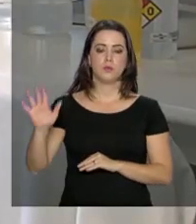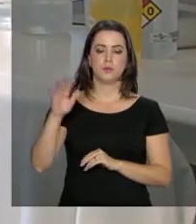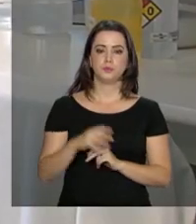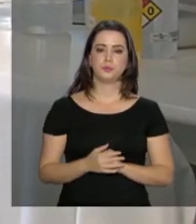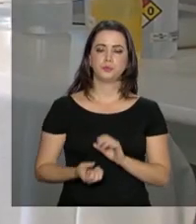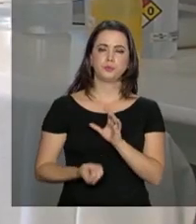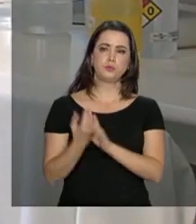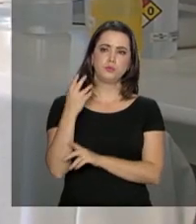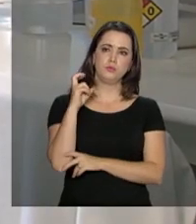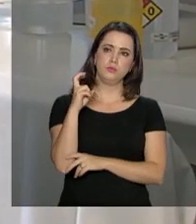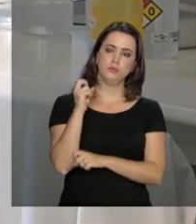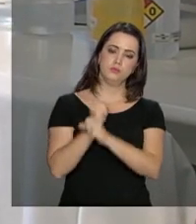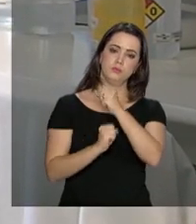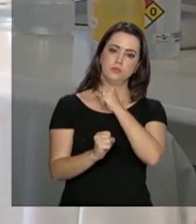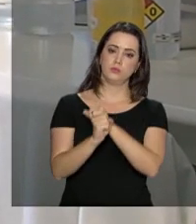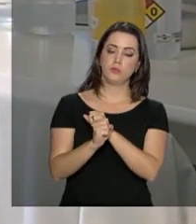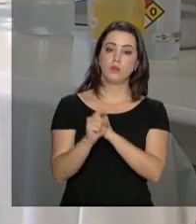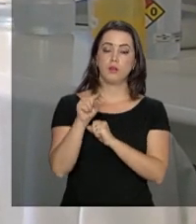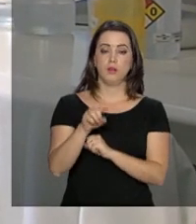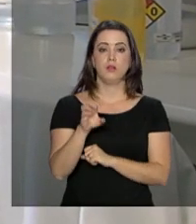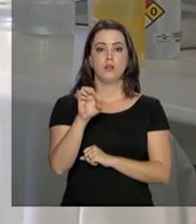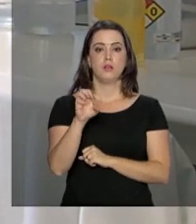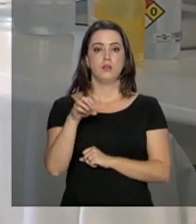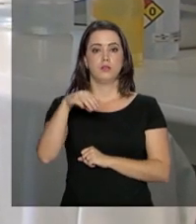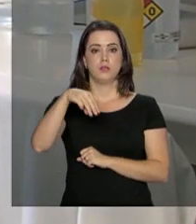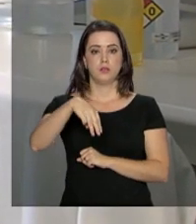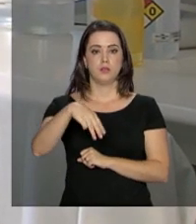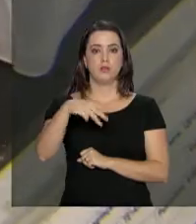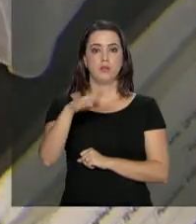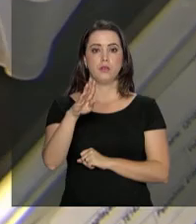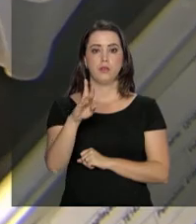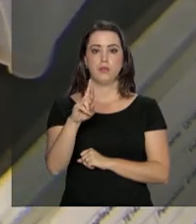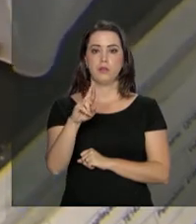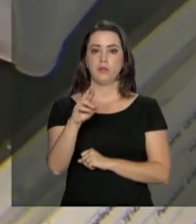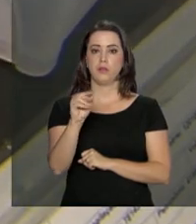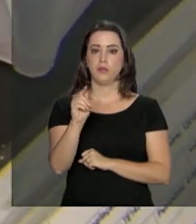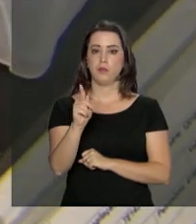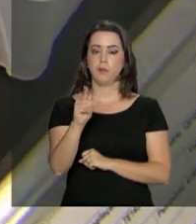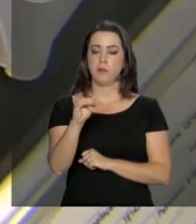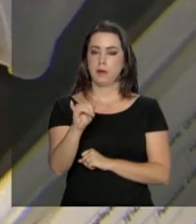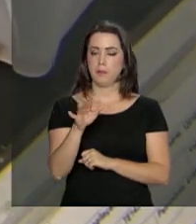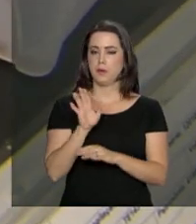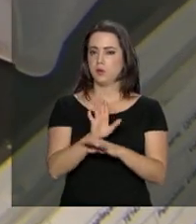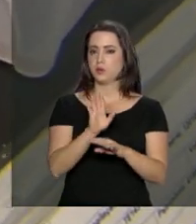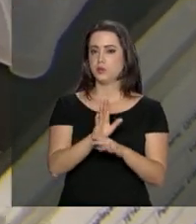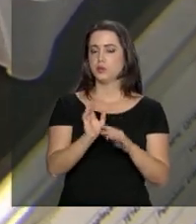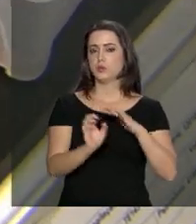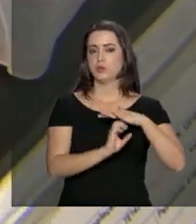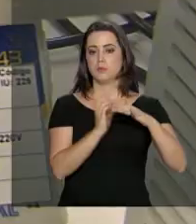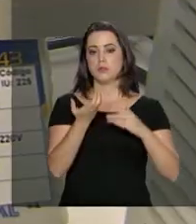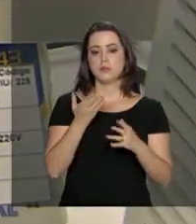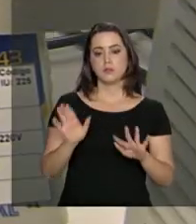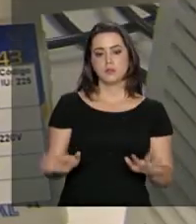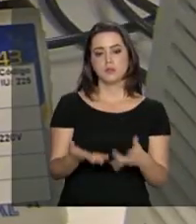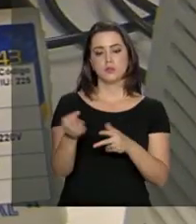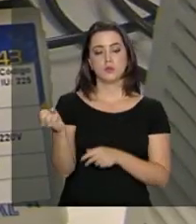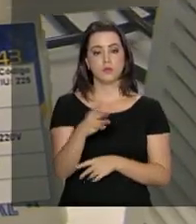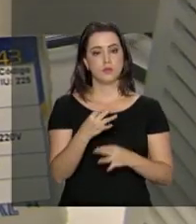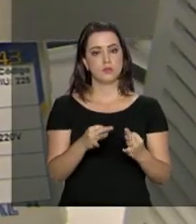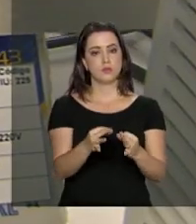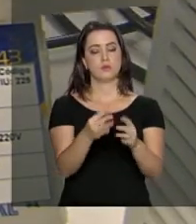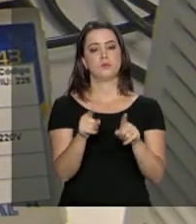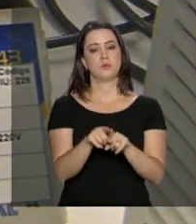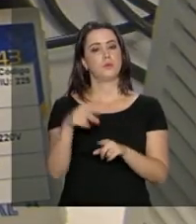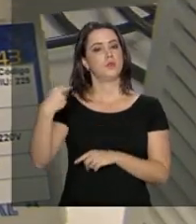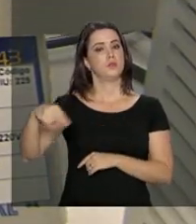Criada há cinco anos, a Embrapi apoia empresas interessadas em investir na pesquisa de produtos inovadores. Em novembro